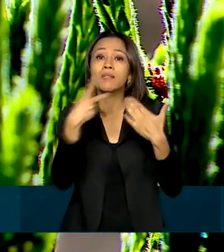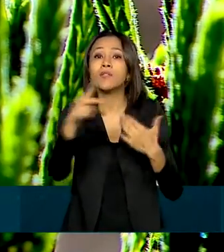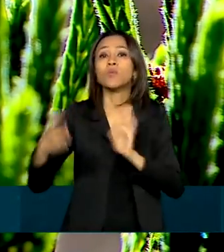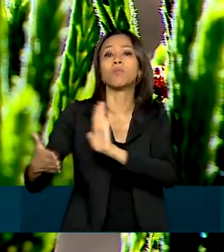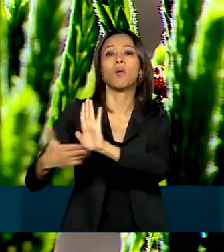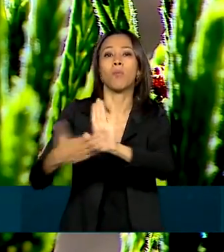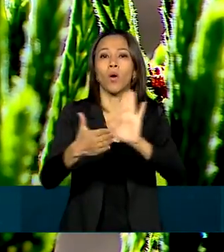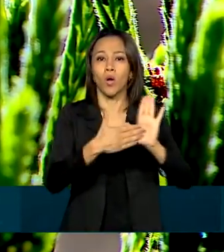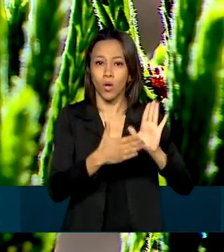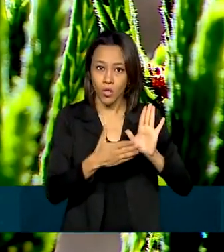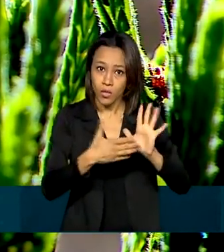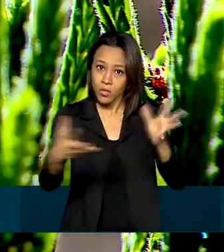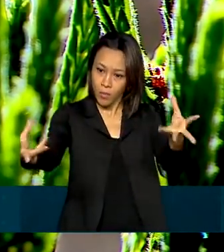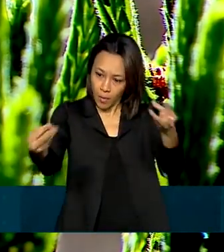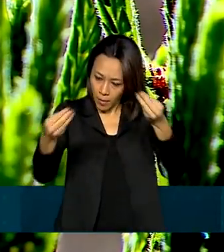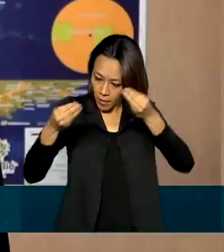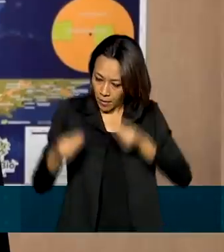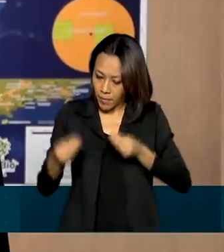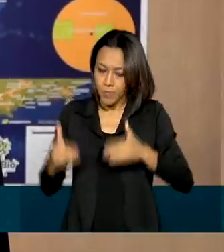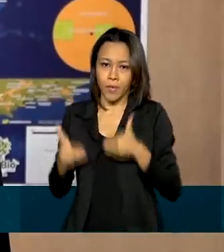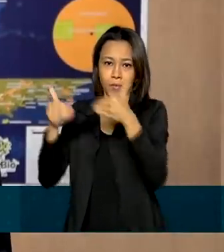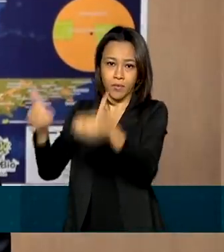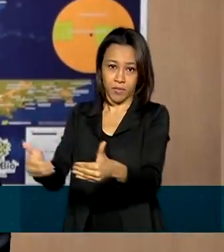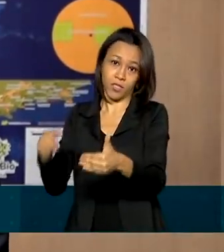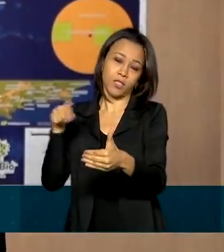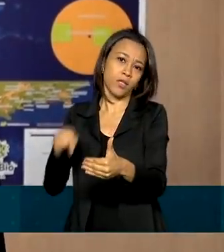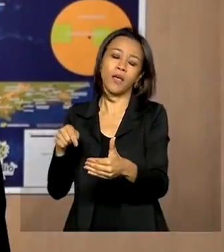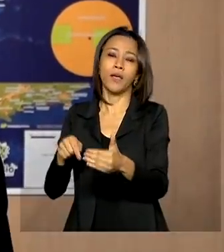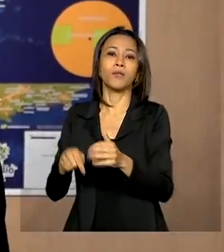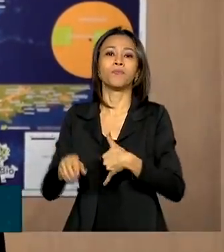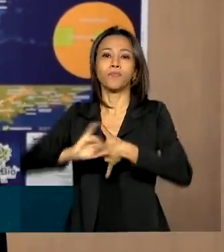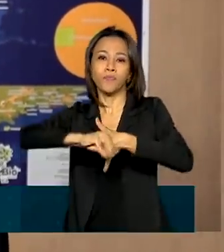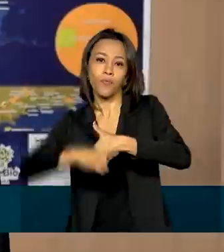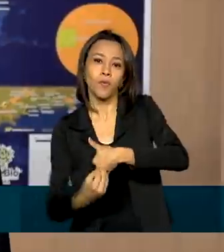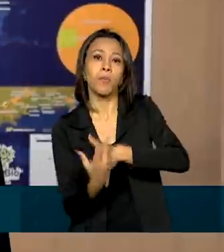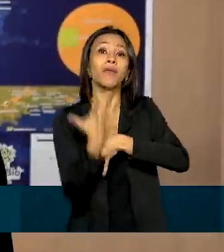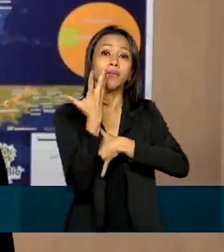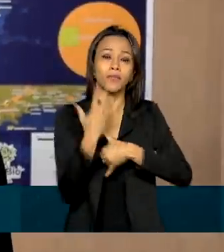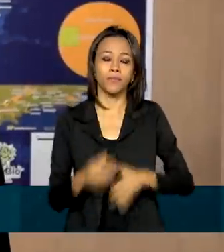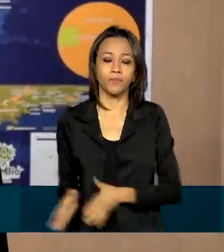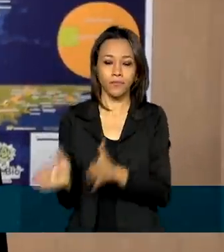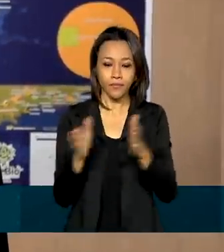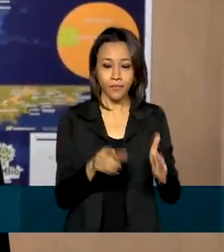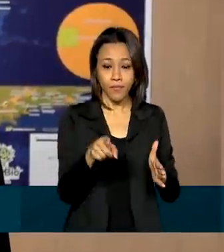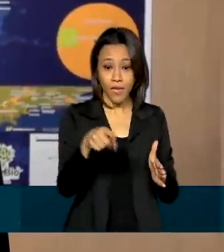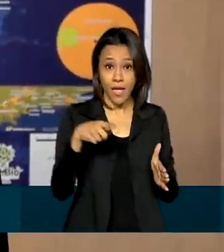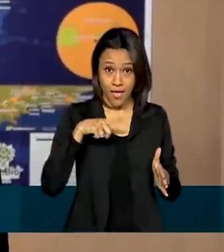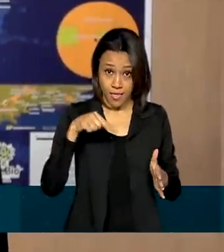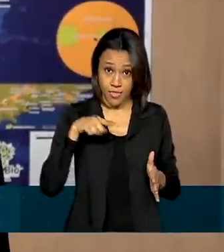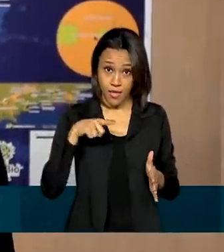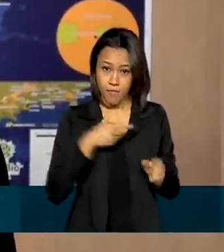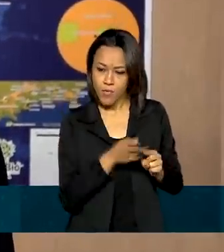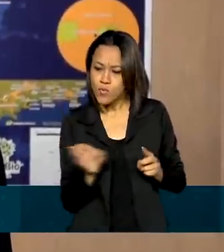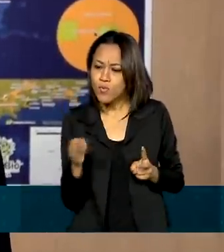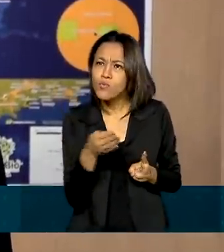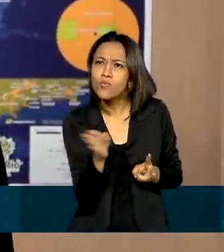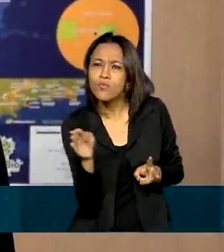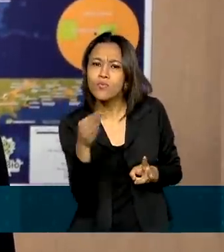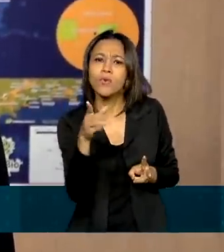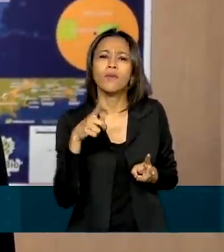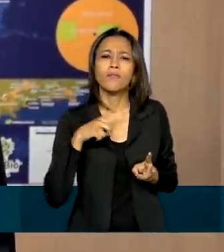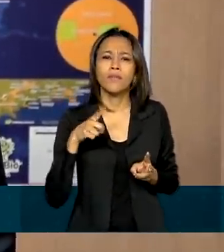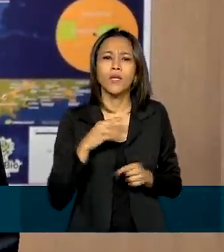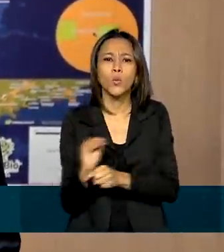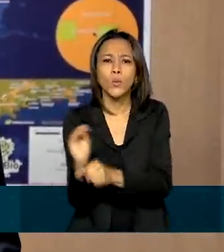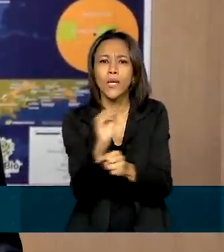propostas para o Ministério do Meio Ambiente. Essas trilhas conectam diversas unidades de conservação, permitindo que os brasileiros